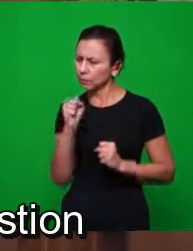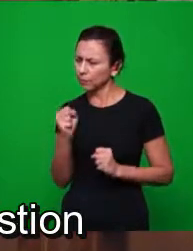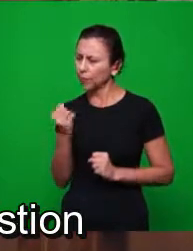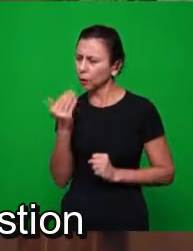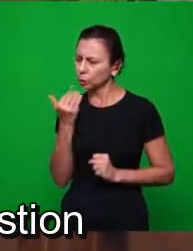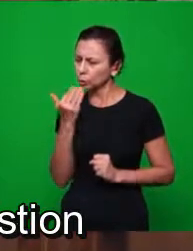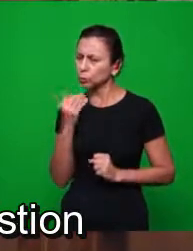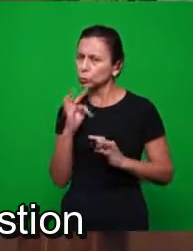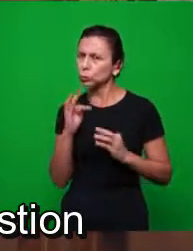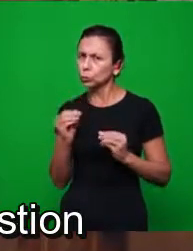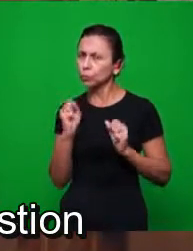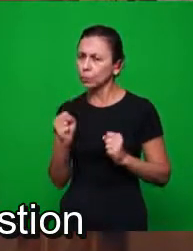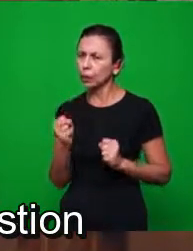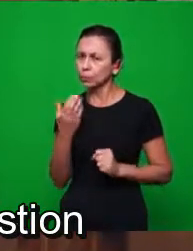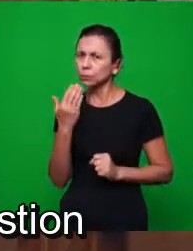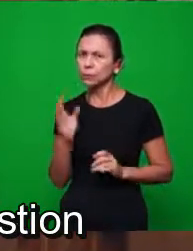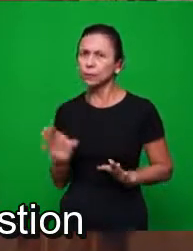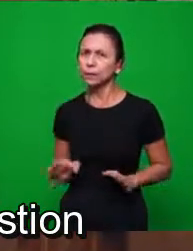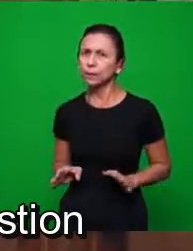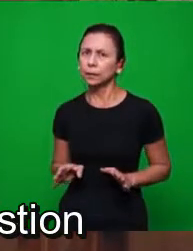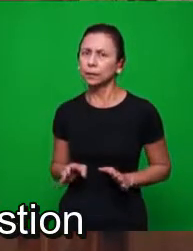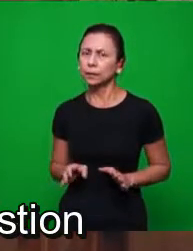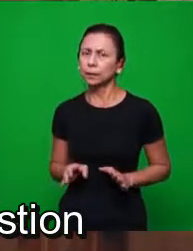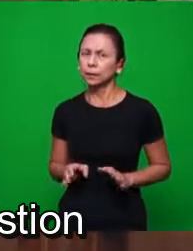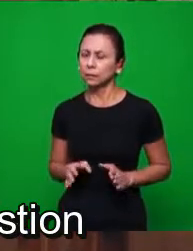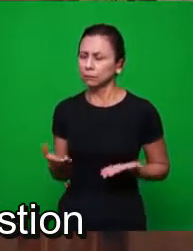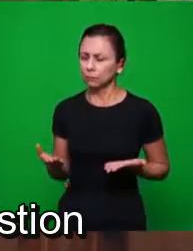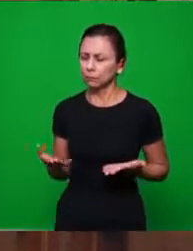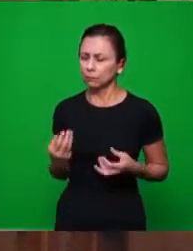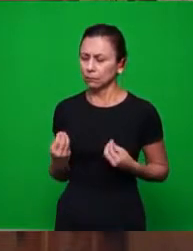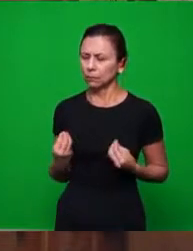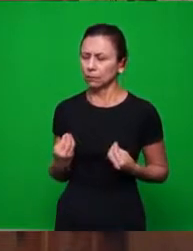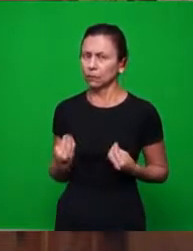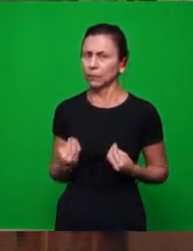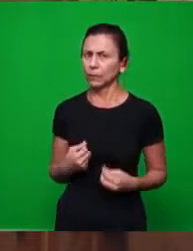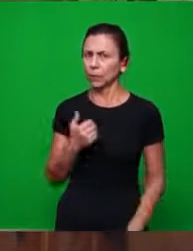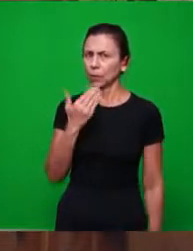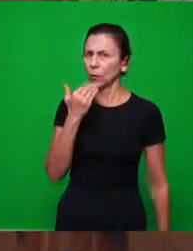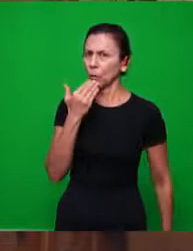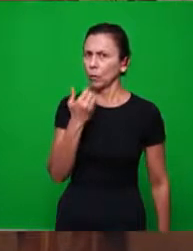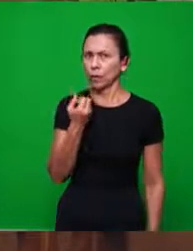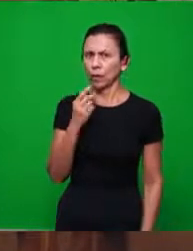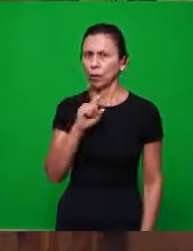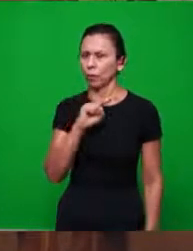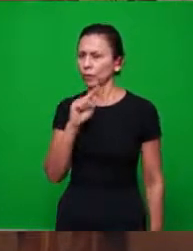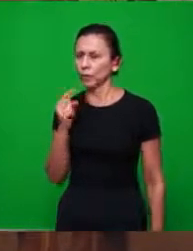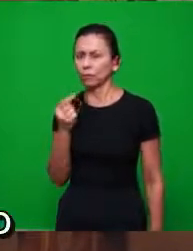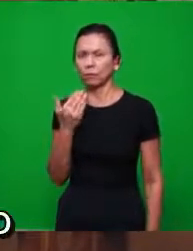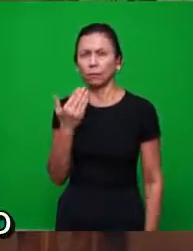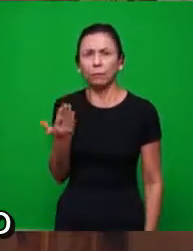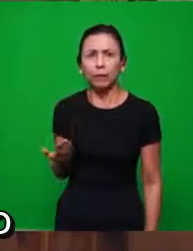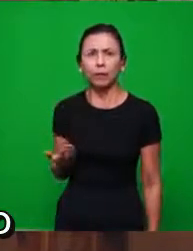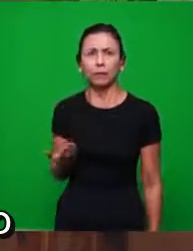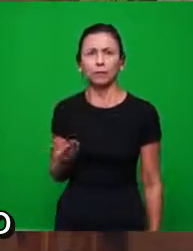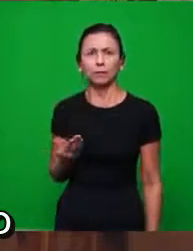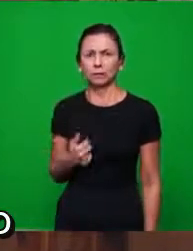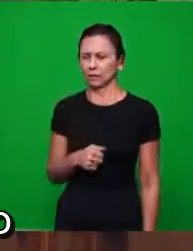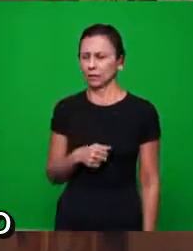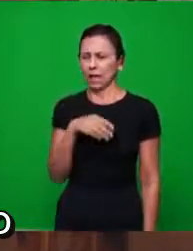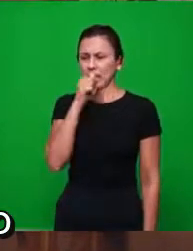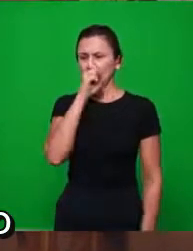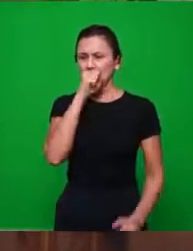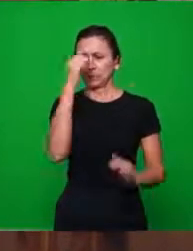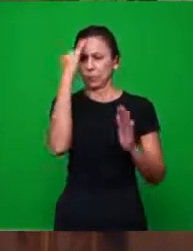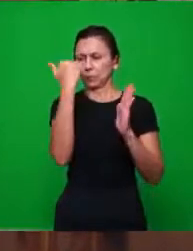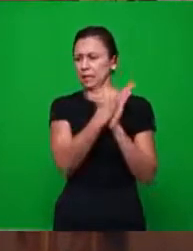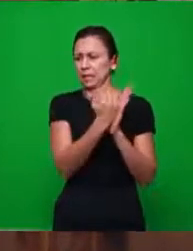de tudo, de tudo. Não existe isso. A questão de comer ou deixar de comer, não existe. Tem que guardar dias, não tem